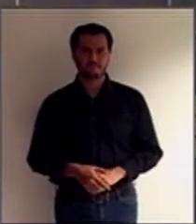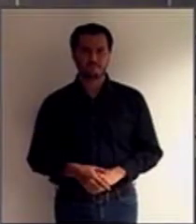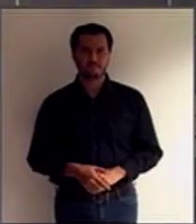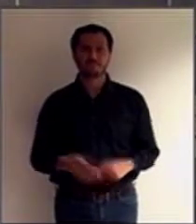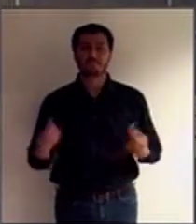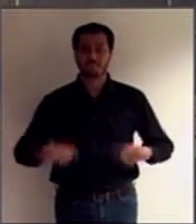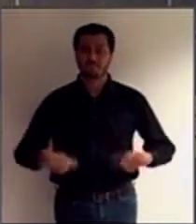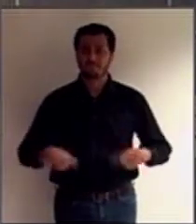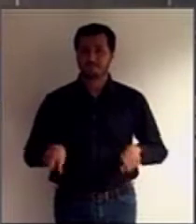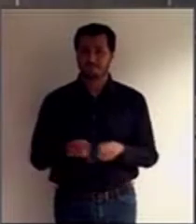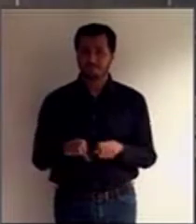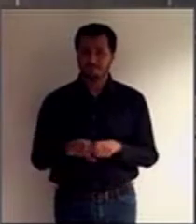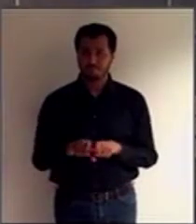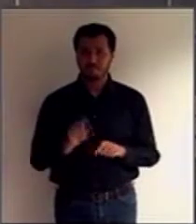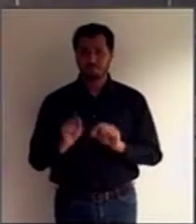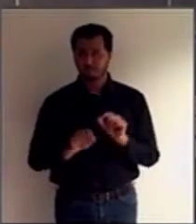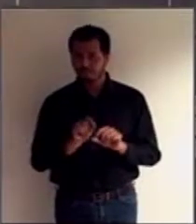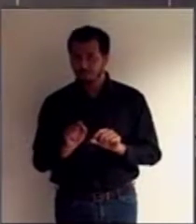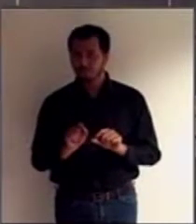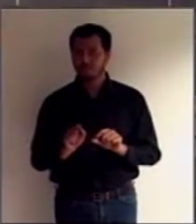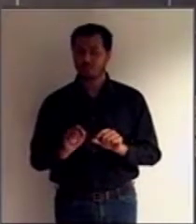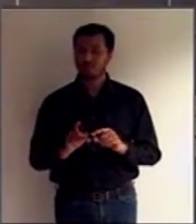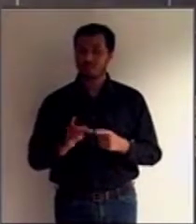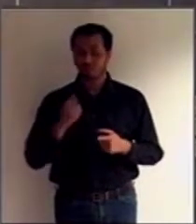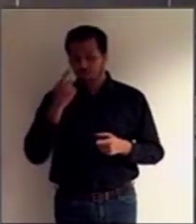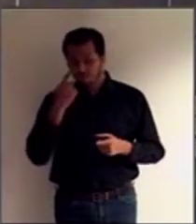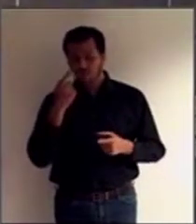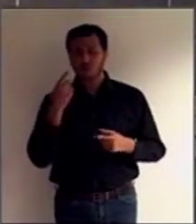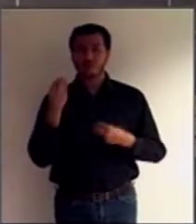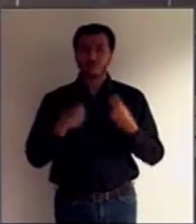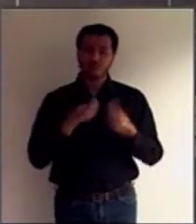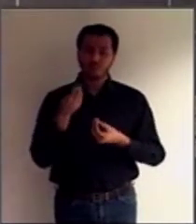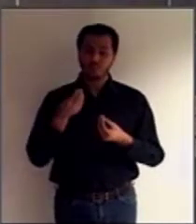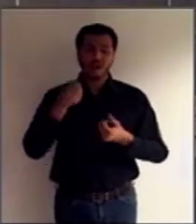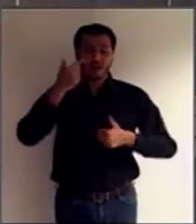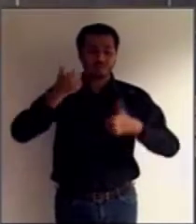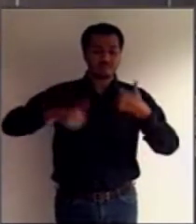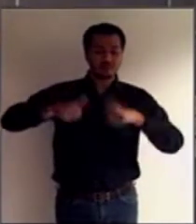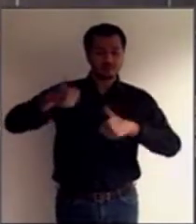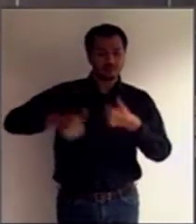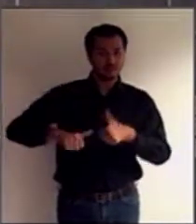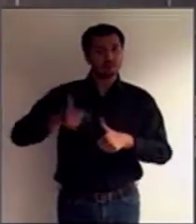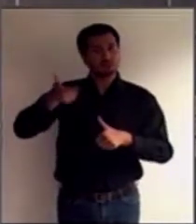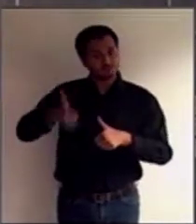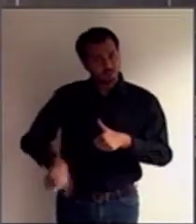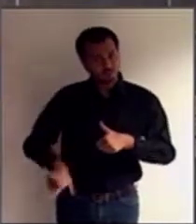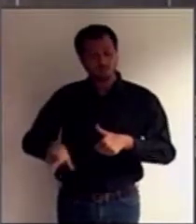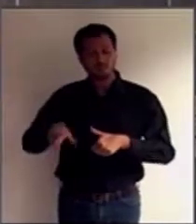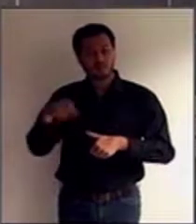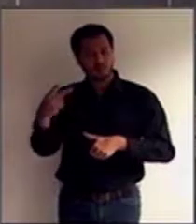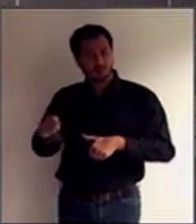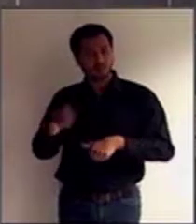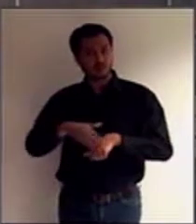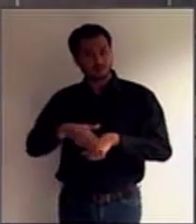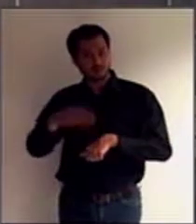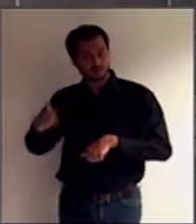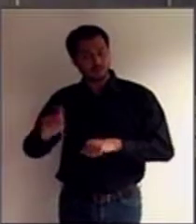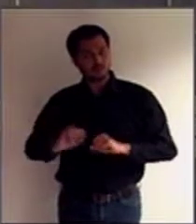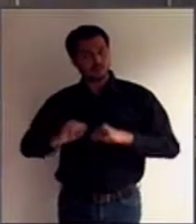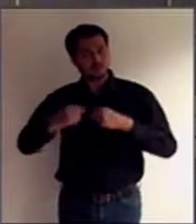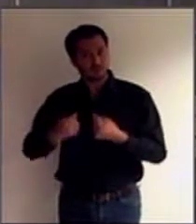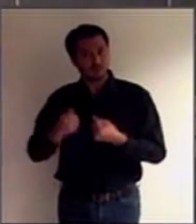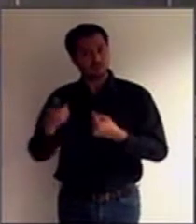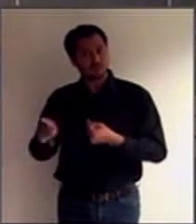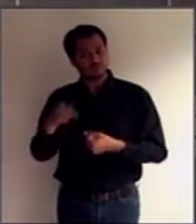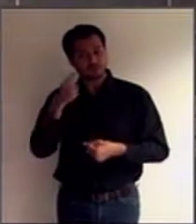mecanismos onde sejam reavaliadas as condições, como eu já falei, dessa autonomia e da independência da pessoa com deficiência